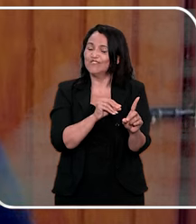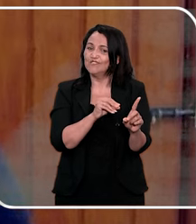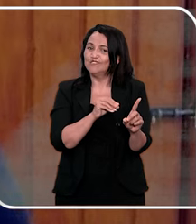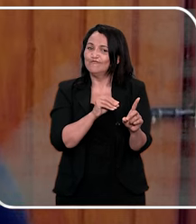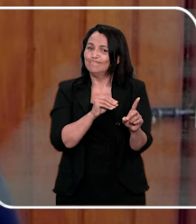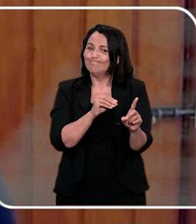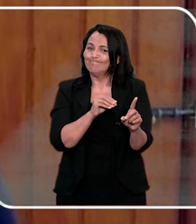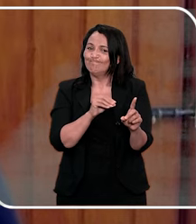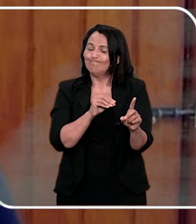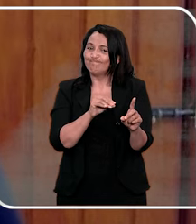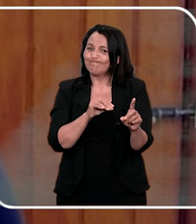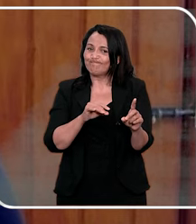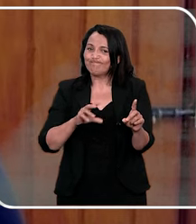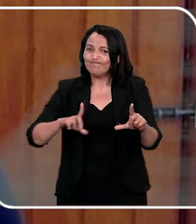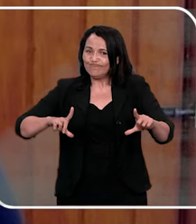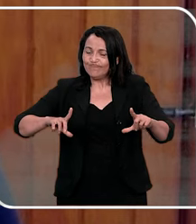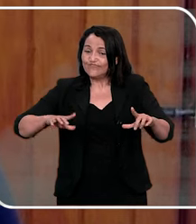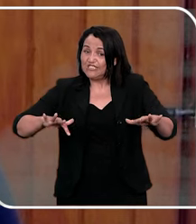filhos desse abusador,